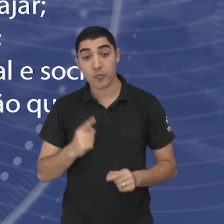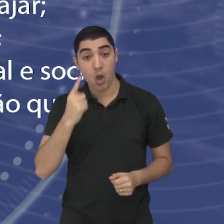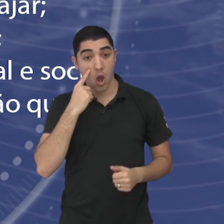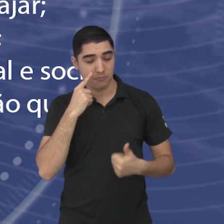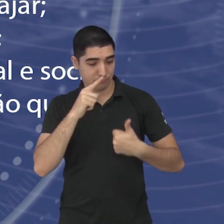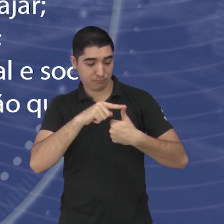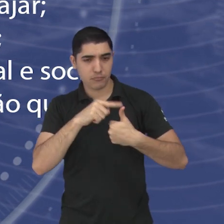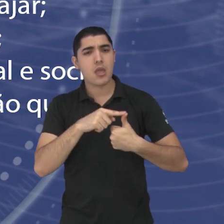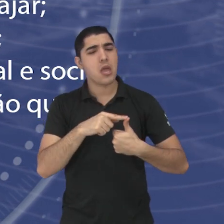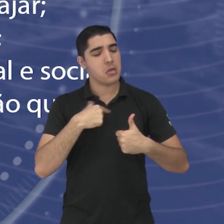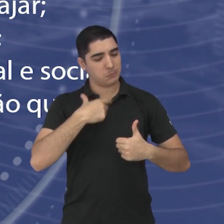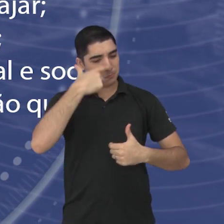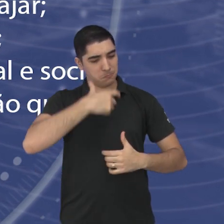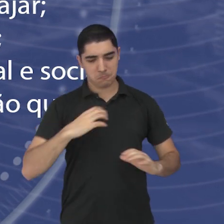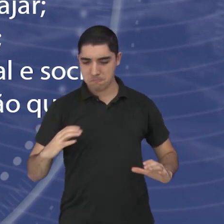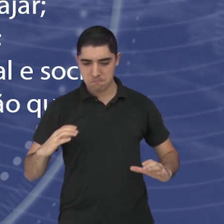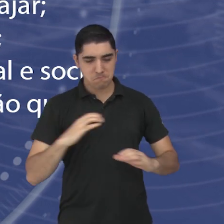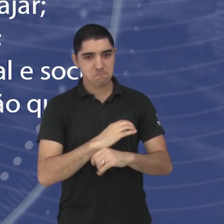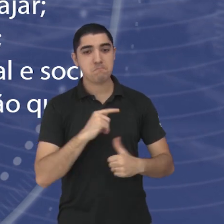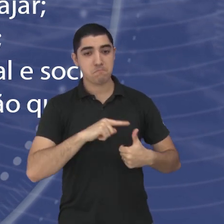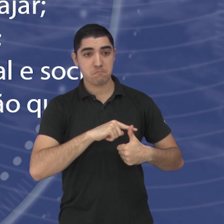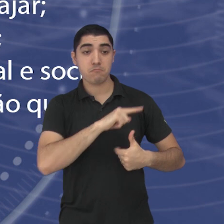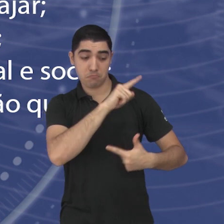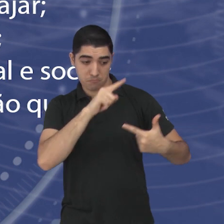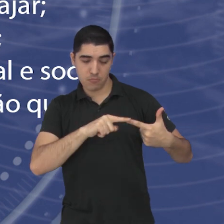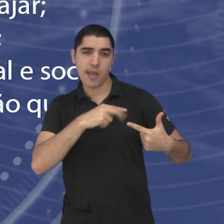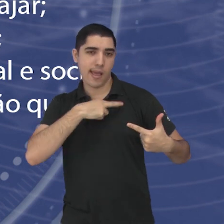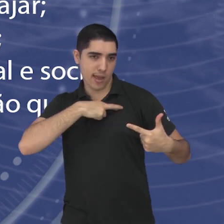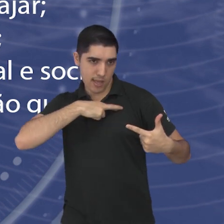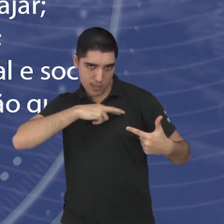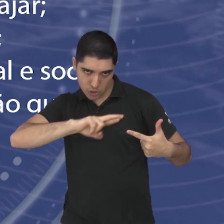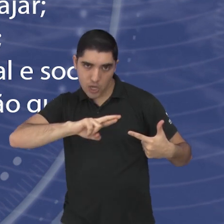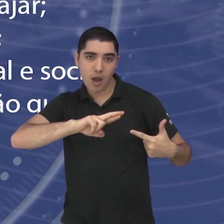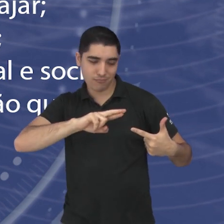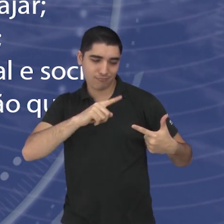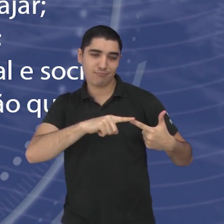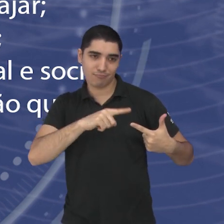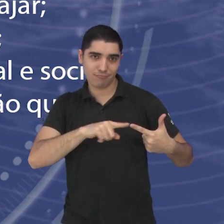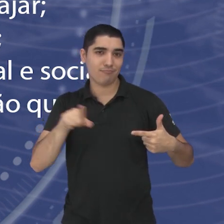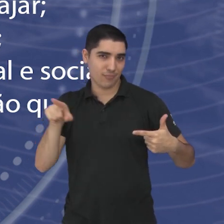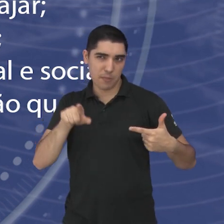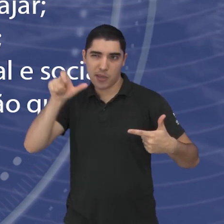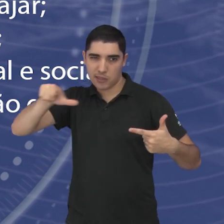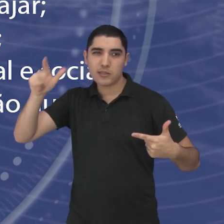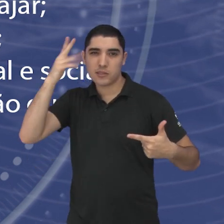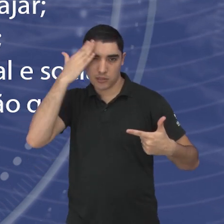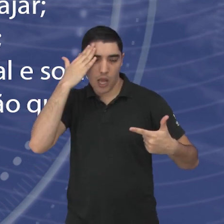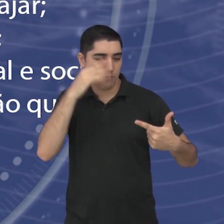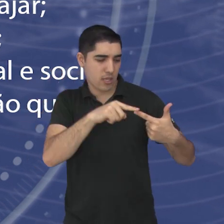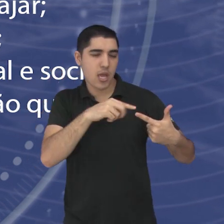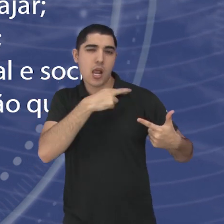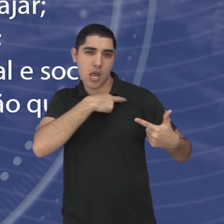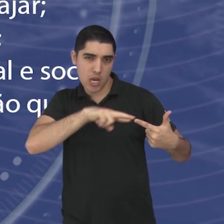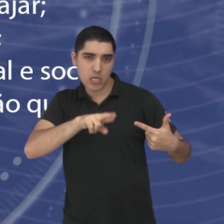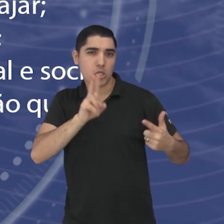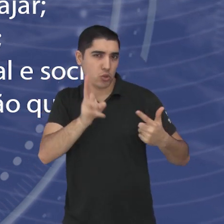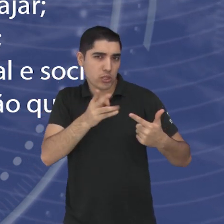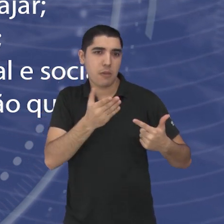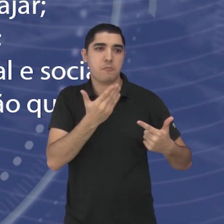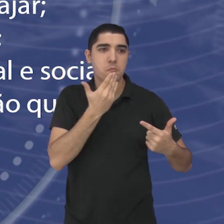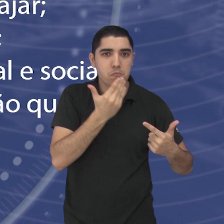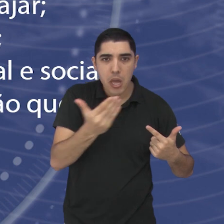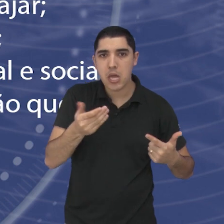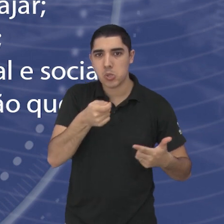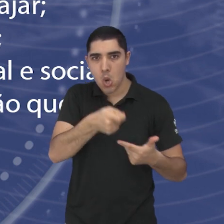realização pessoal, religião, a gente sabe que a questão da religiosidade, né, que prega muito do que a gente